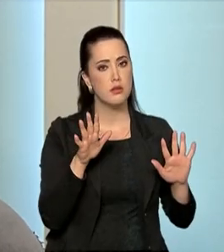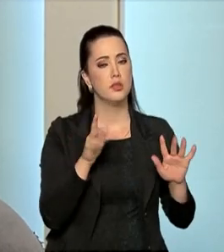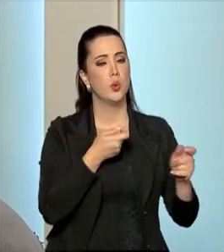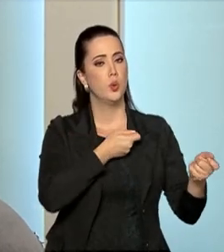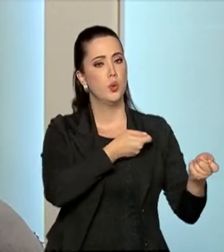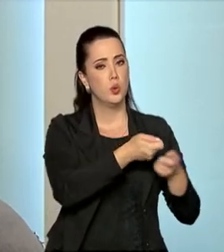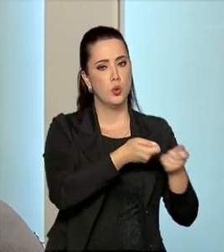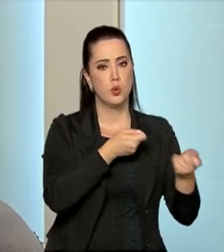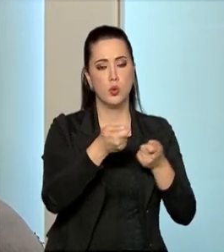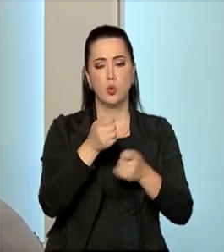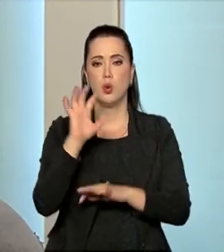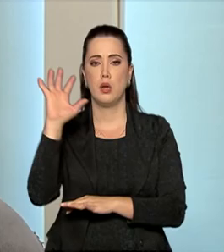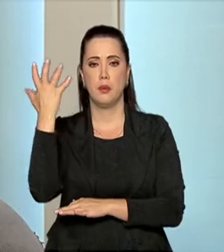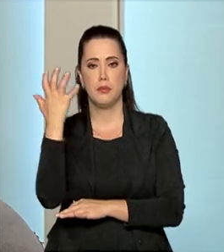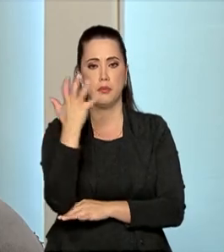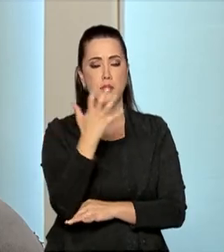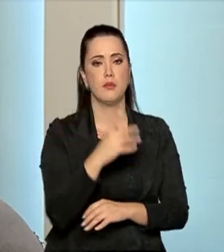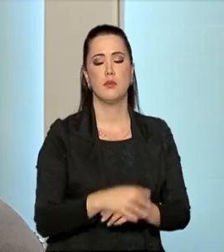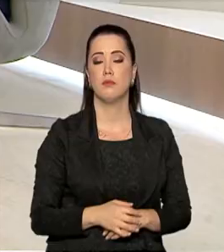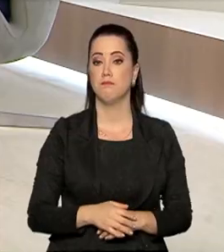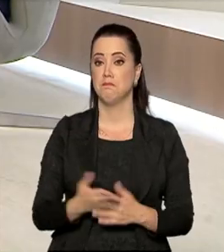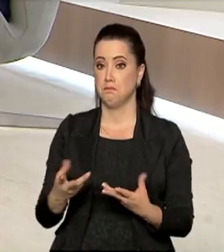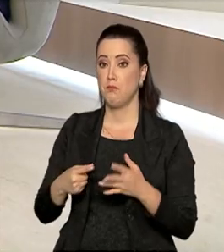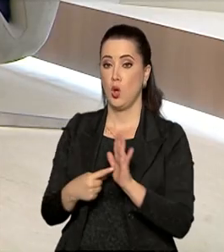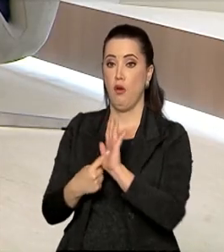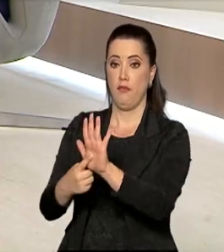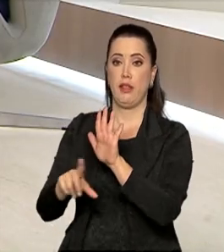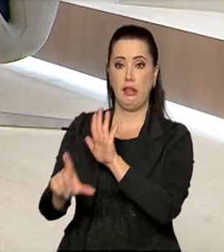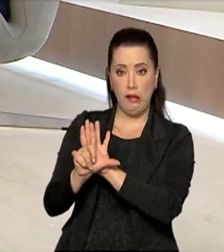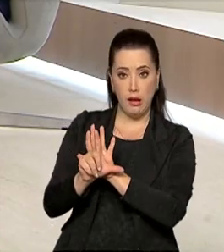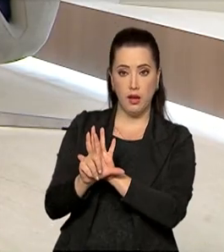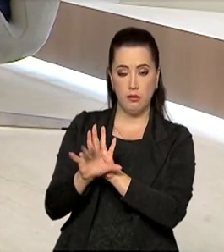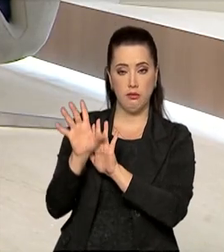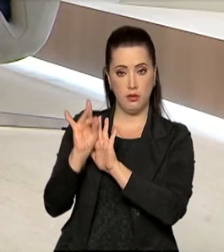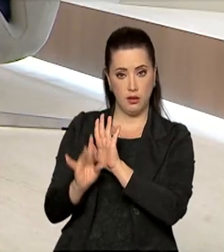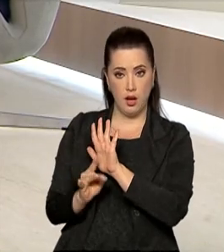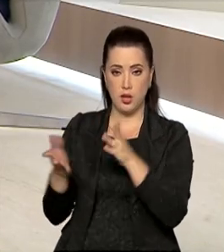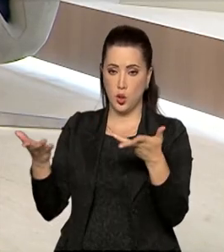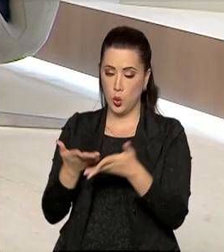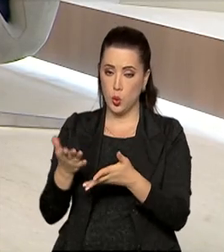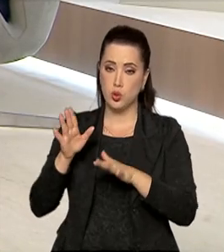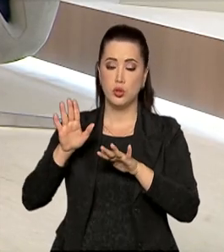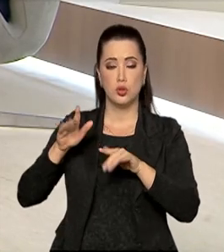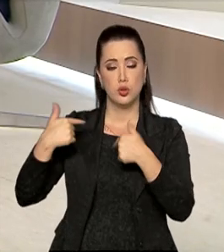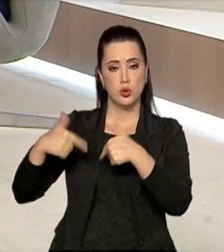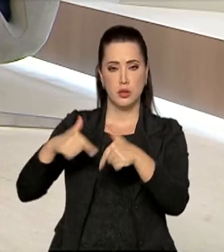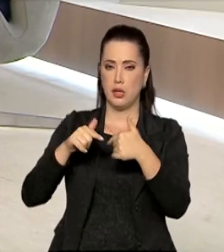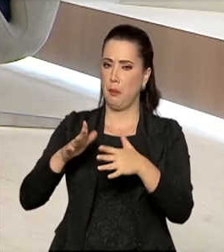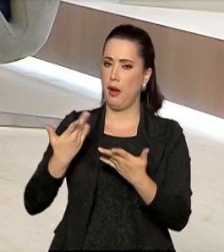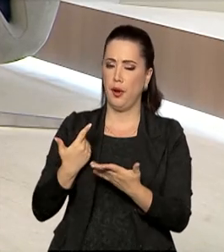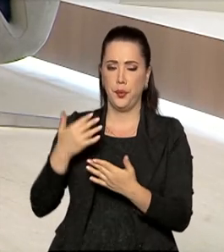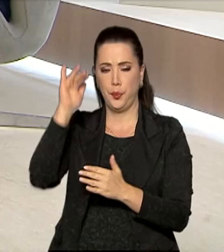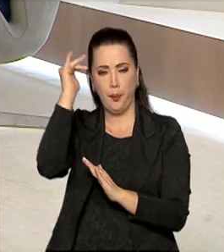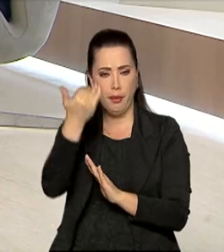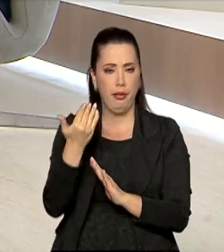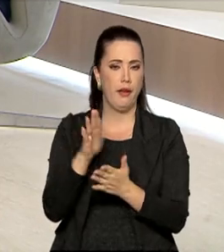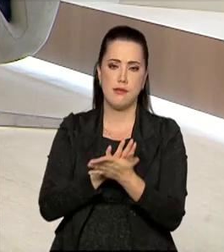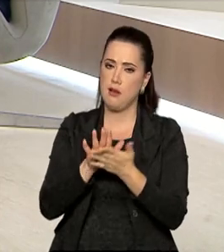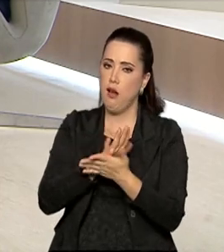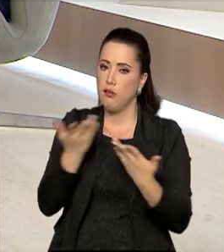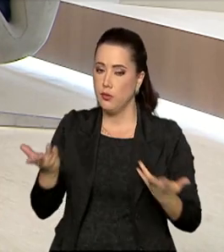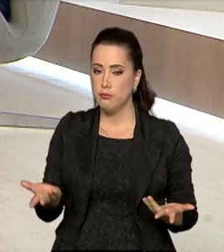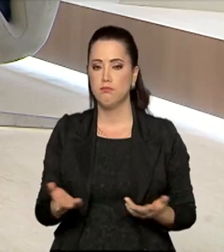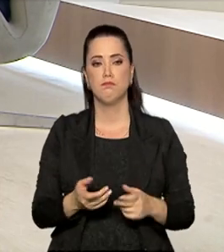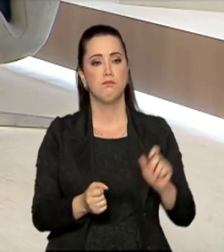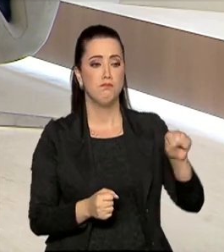controle ambiental da atividade pelos Traz para a legalidade uma atividade que muitas vezes ocorre na ilegalidade hoje. Exato. E